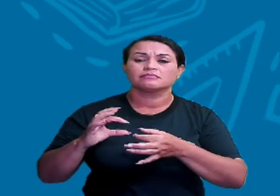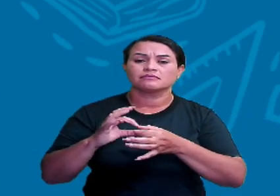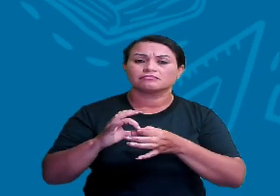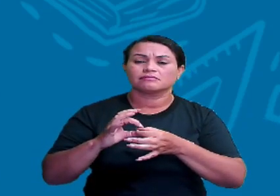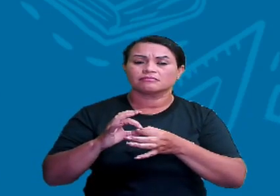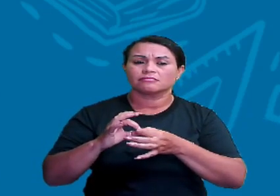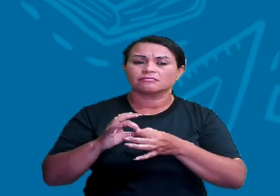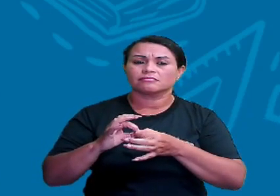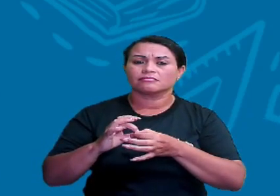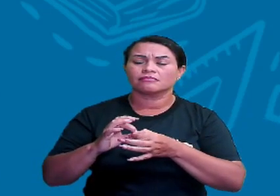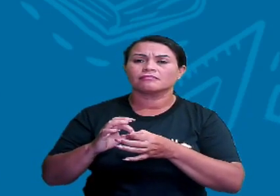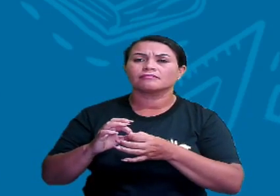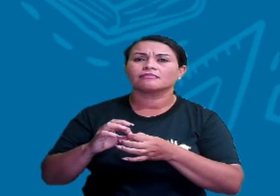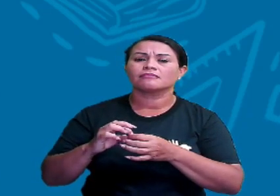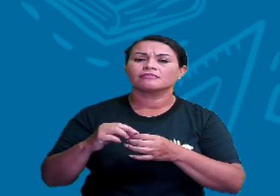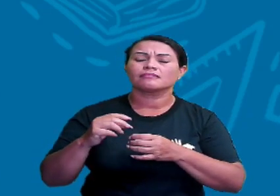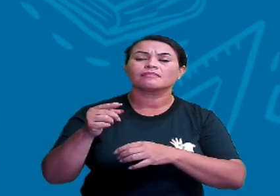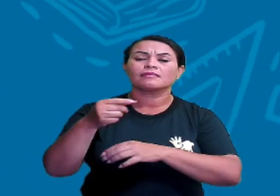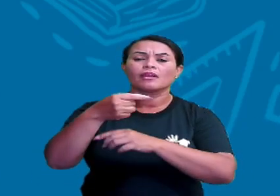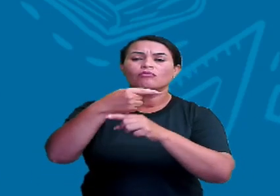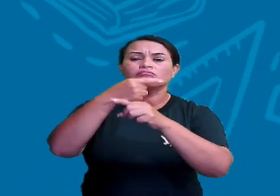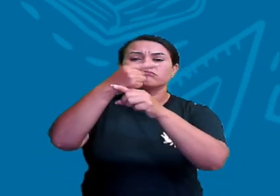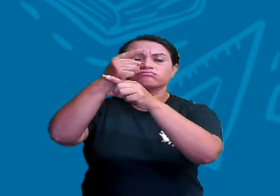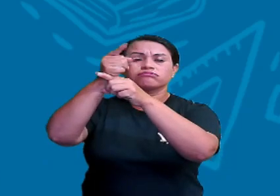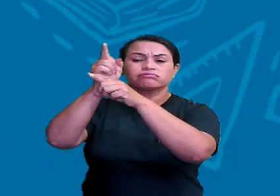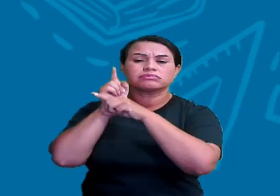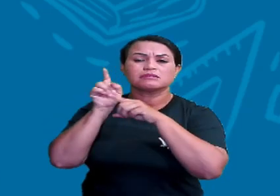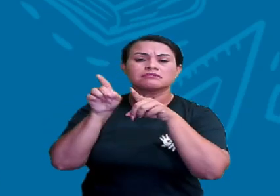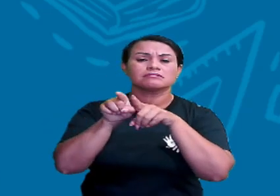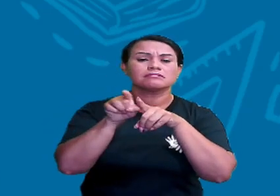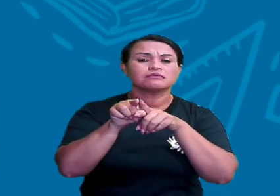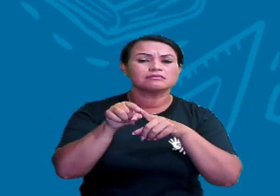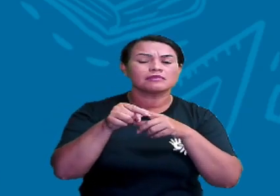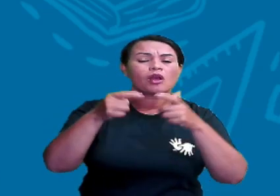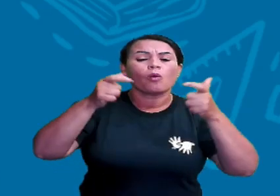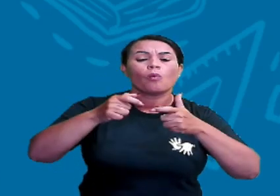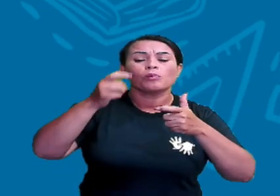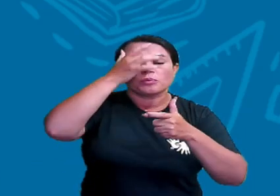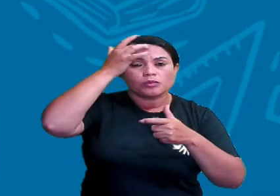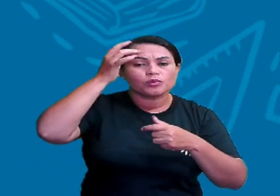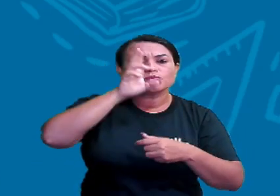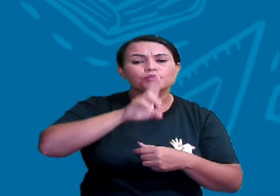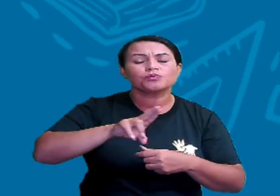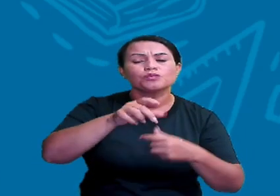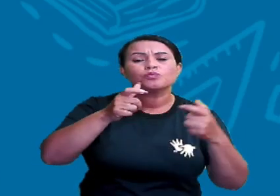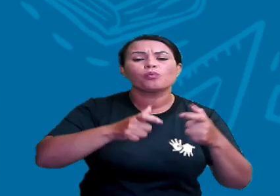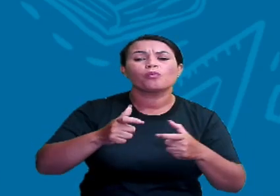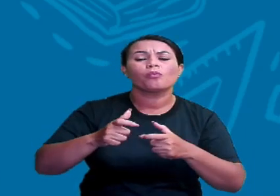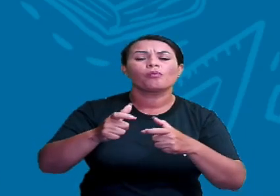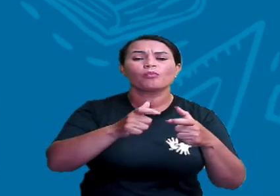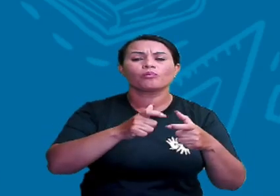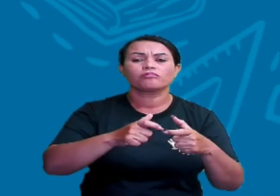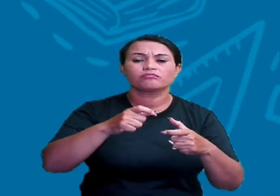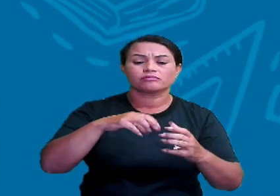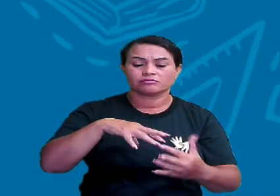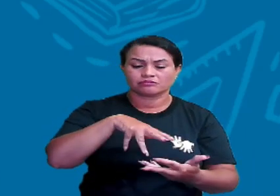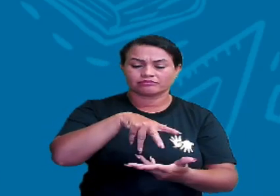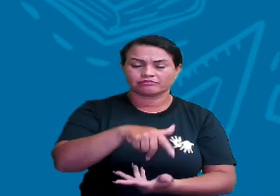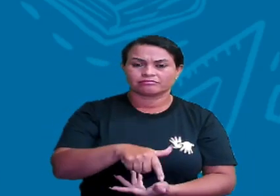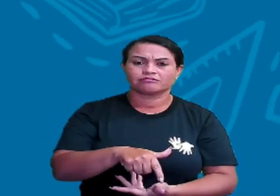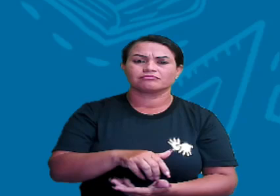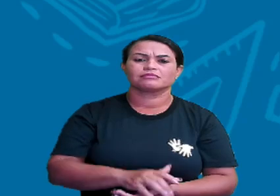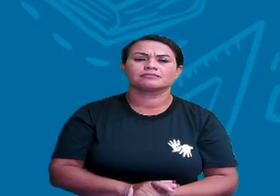de satélites artificiais que informa a localização do usuário em qualquer ponto da superfície terrestre.